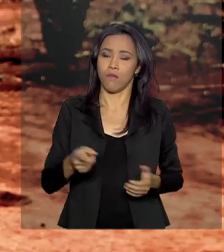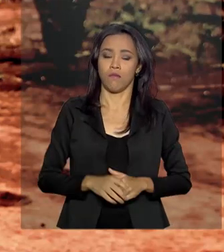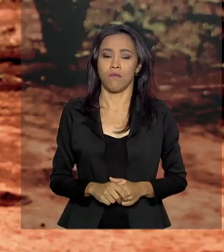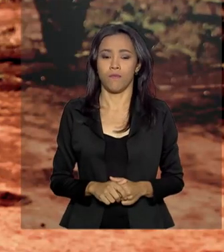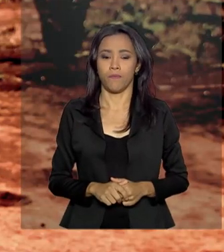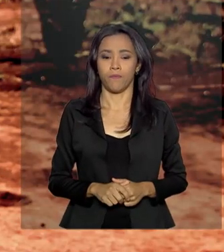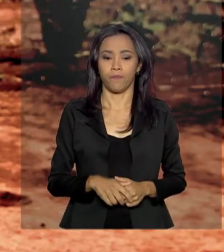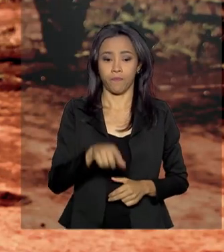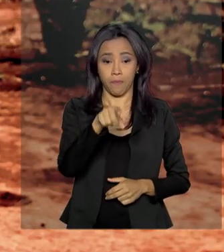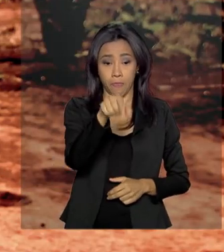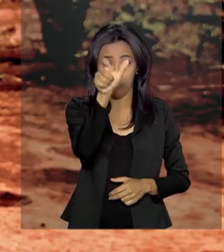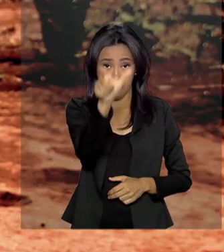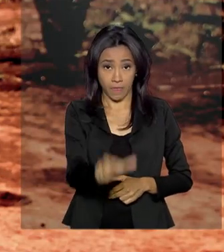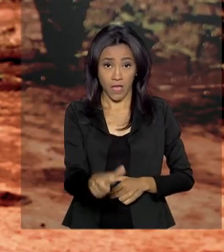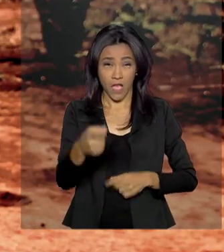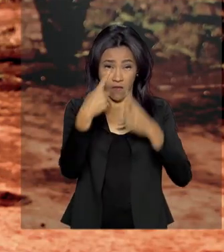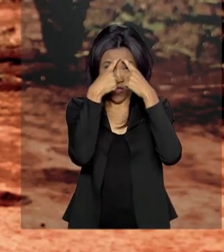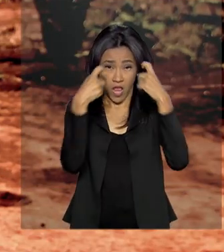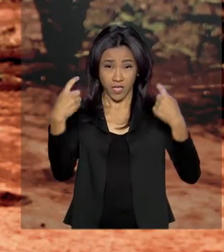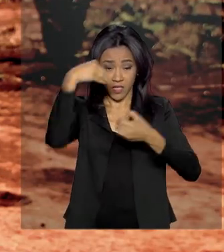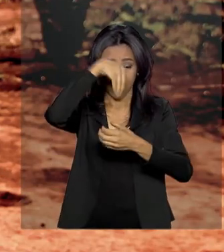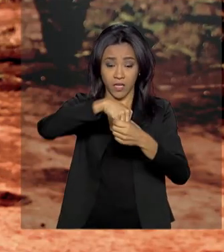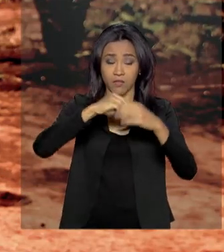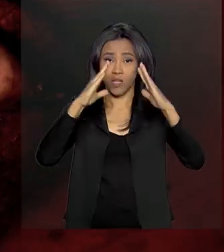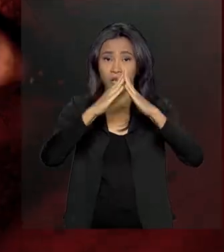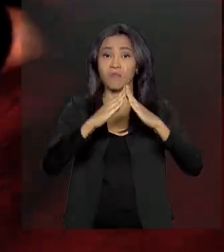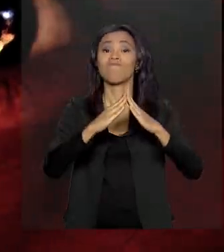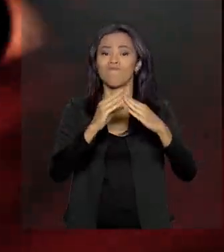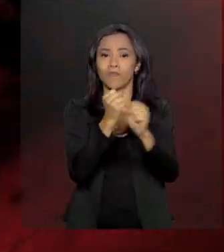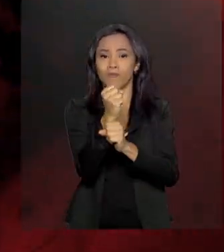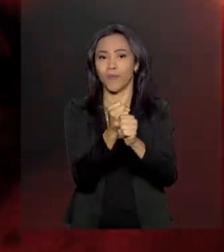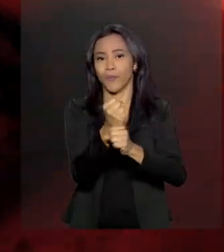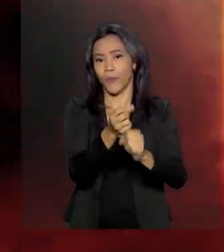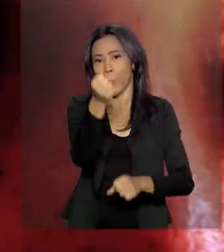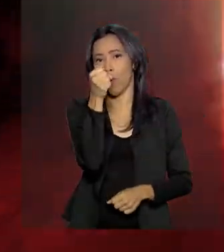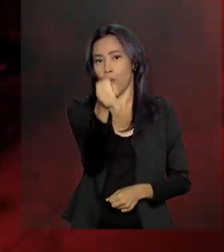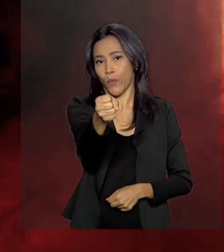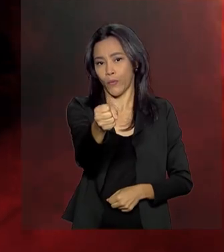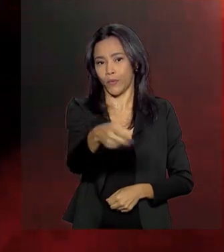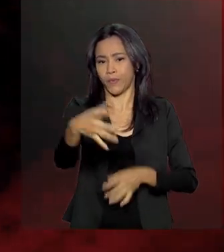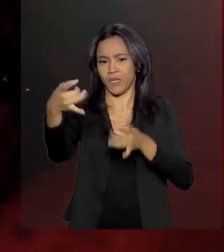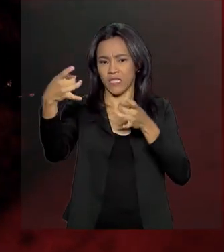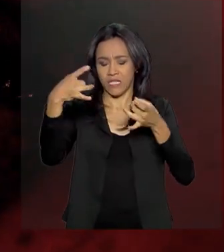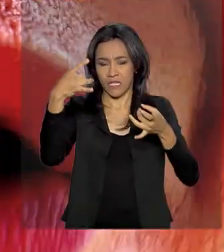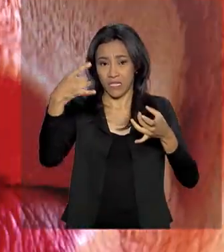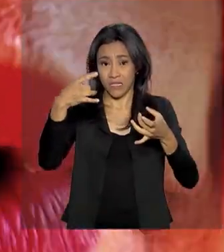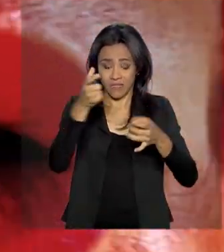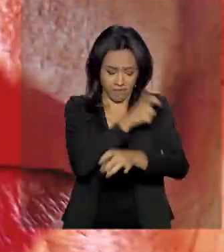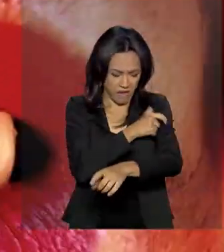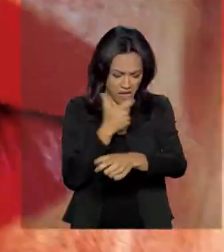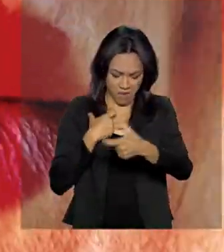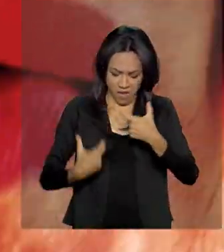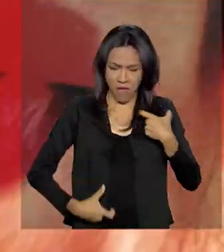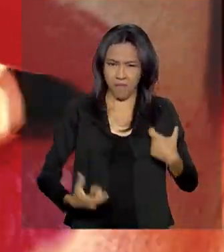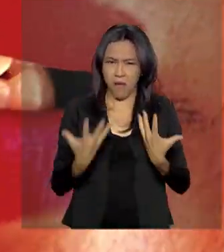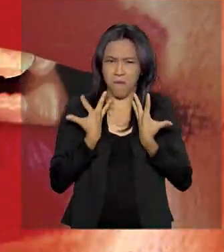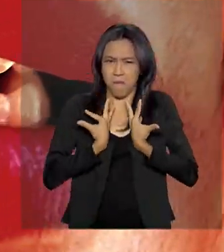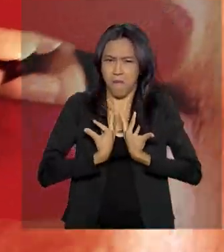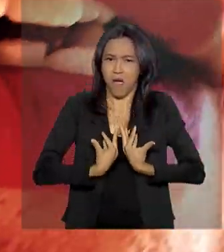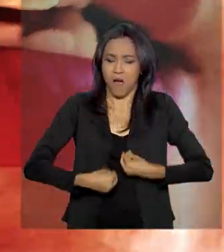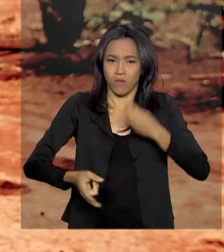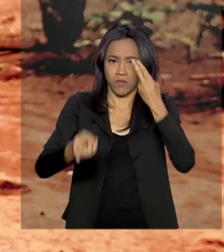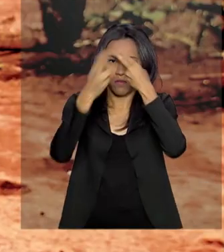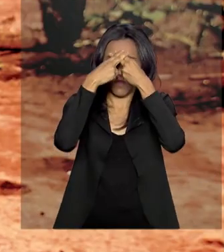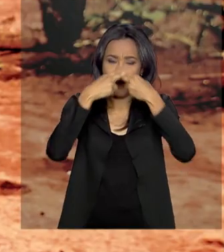A agressão dentro de casa durou oito anos e foi o bastante para deixar hematomas, mágoas e traumas.